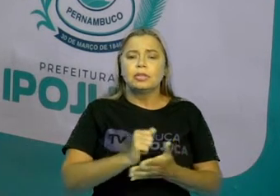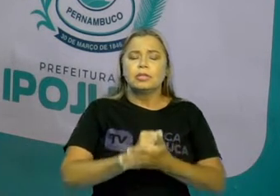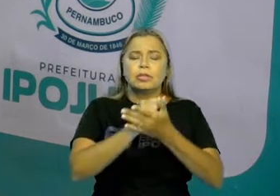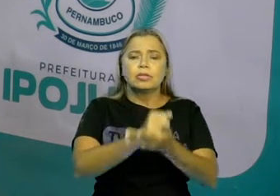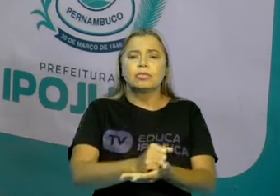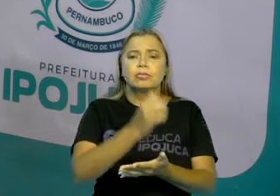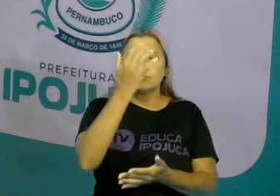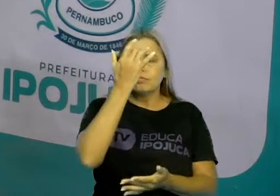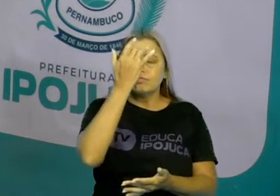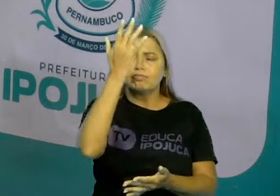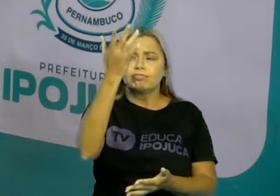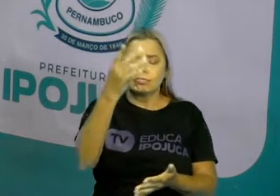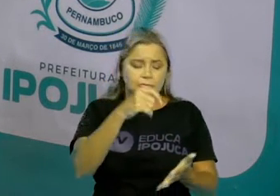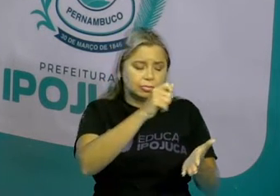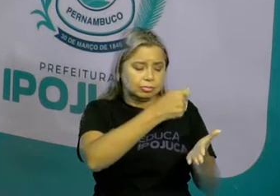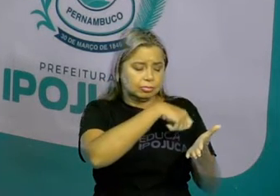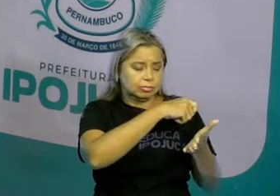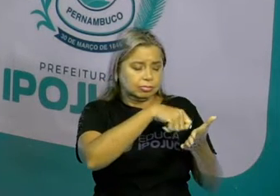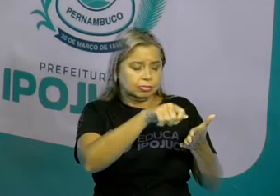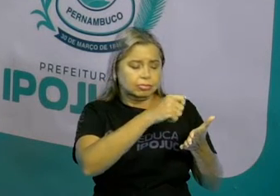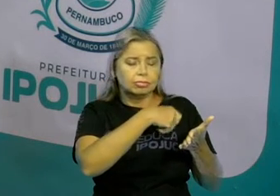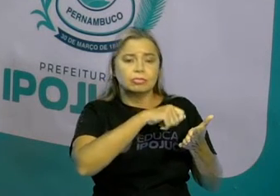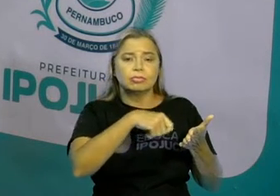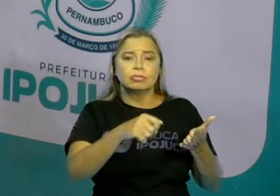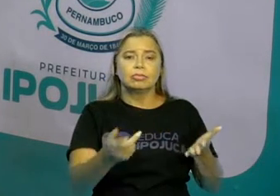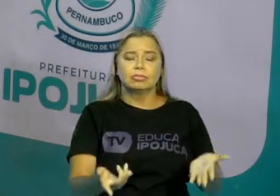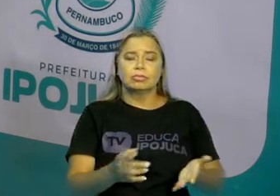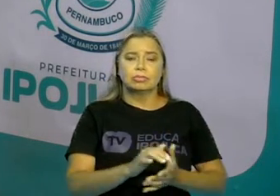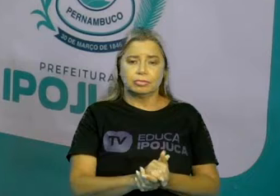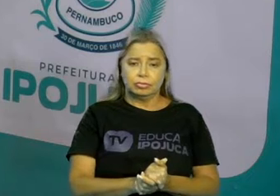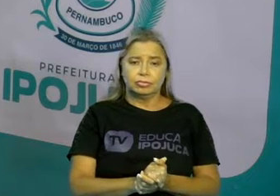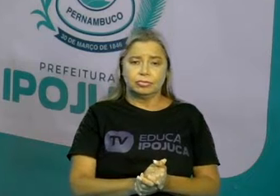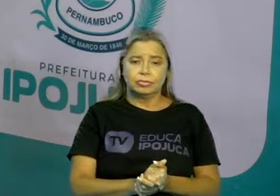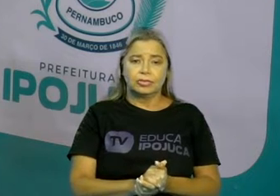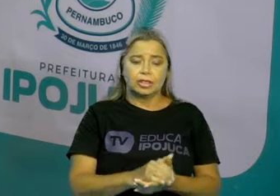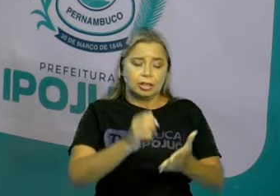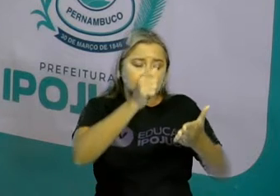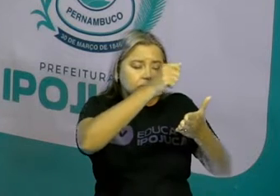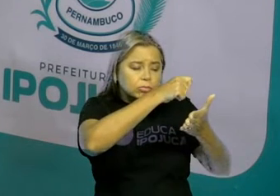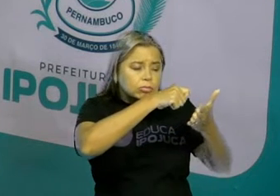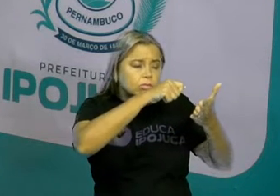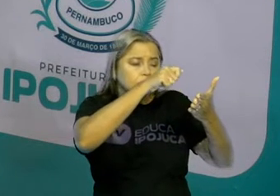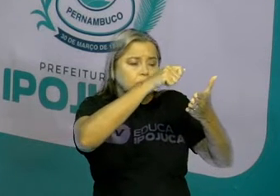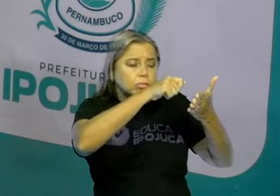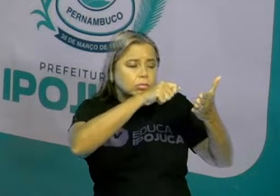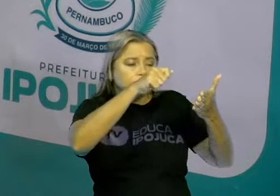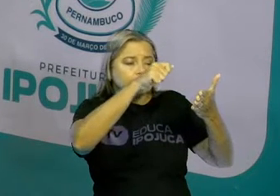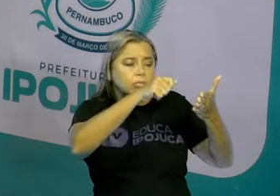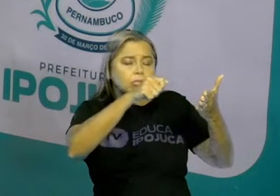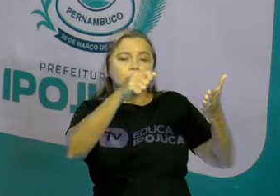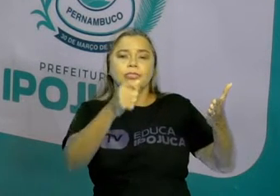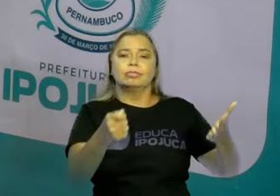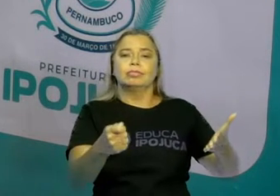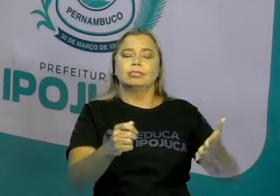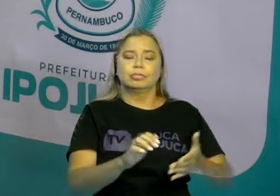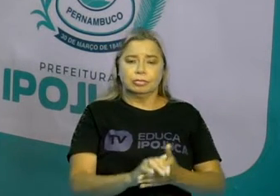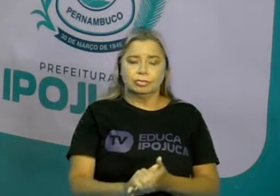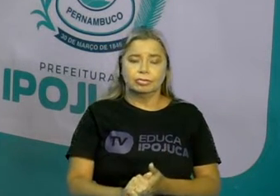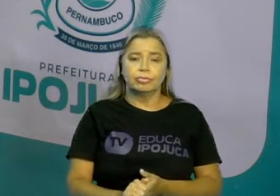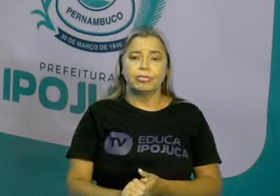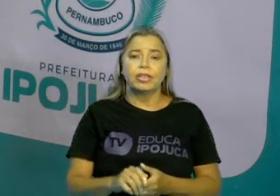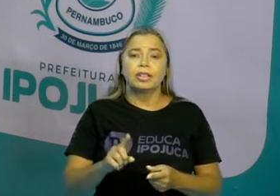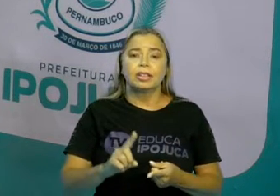porque vai ajudar bastante na minha escrita, inclusive, cursiva, que é o tipo de escrita nossa, e